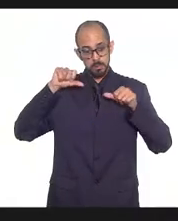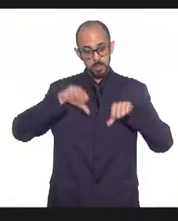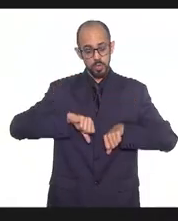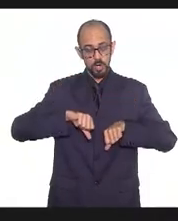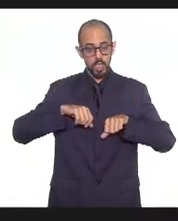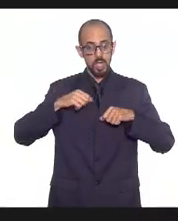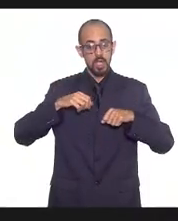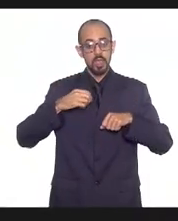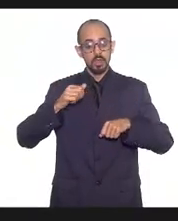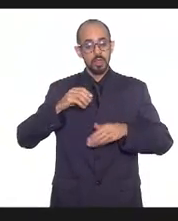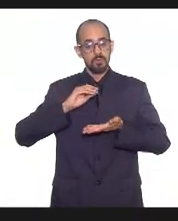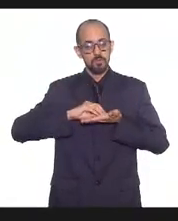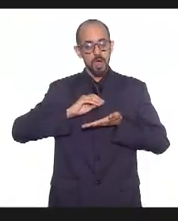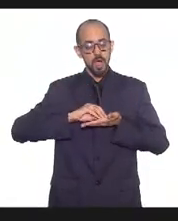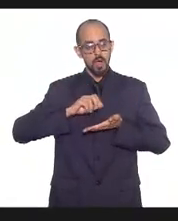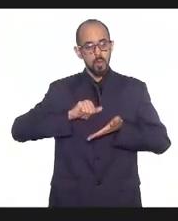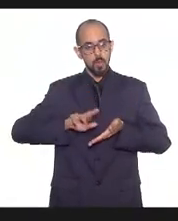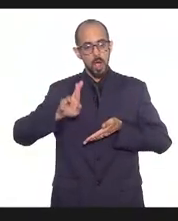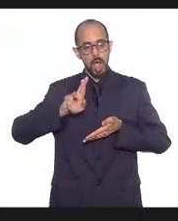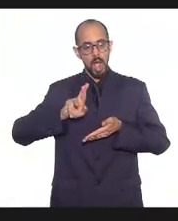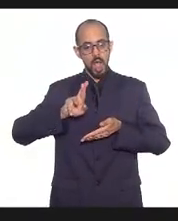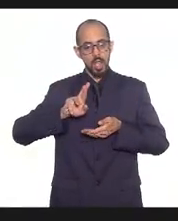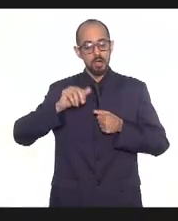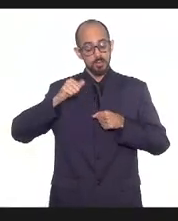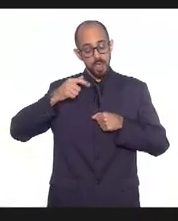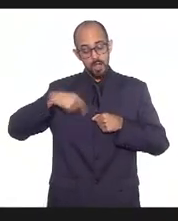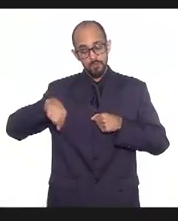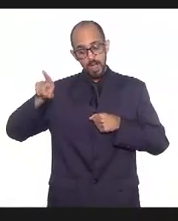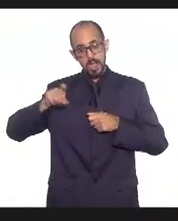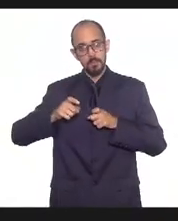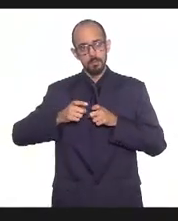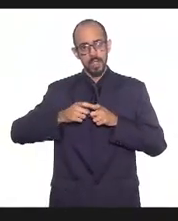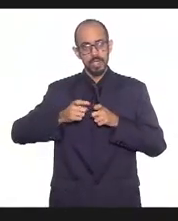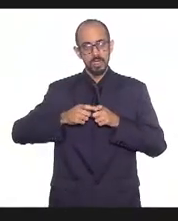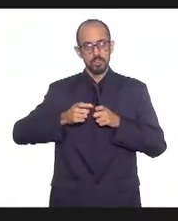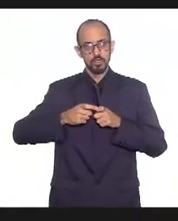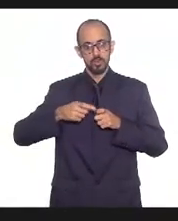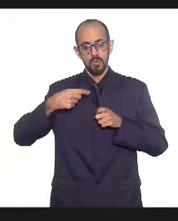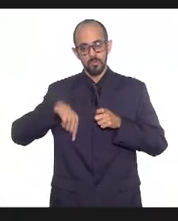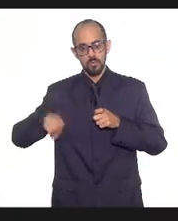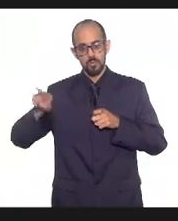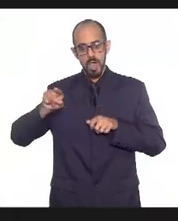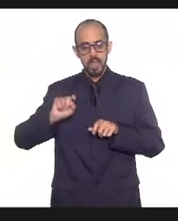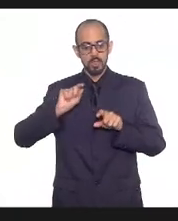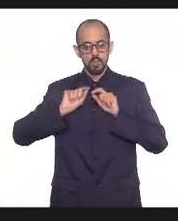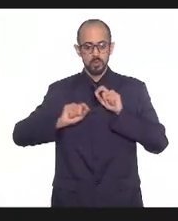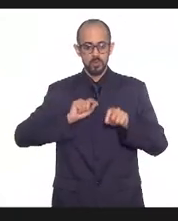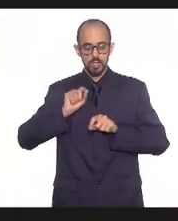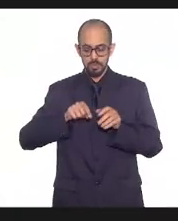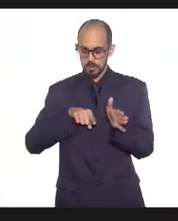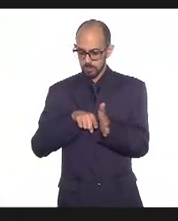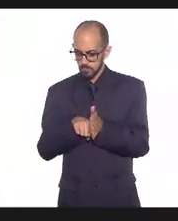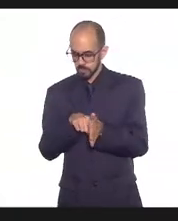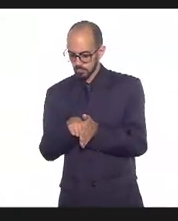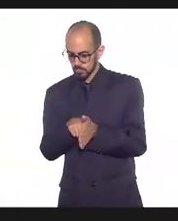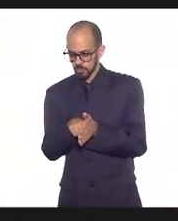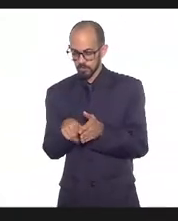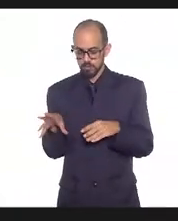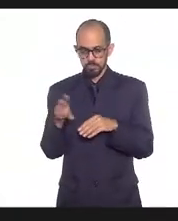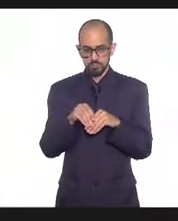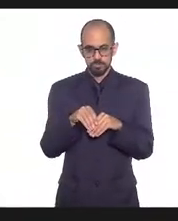questão de falta de arte, você vai procurar o médico, vai passar por exames complementares,